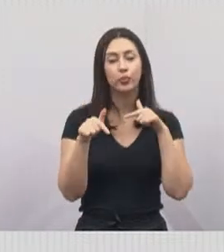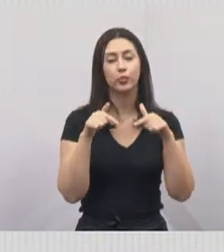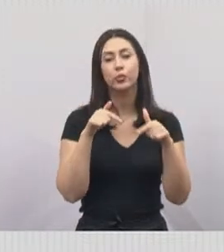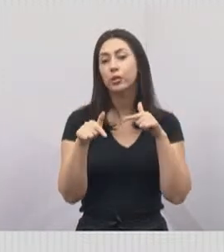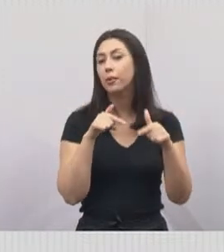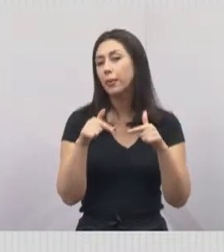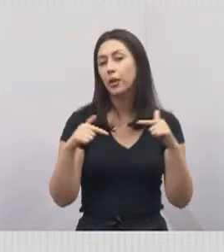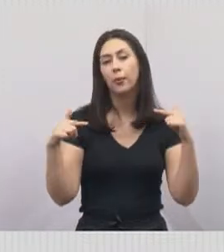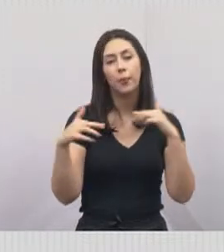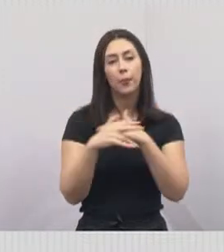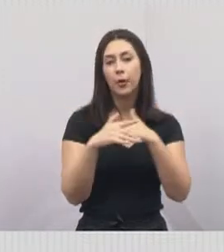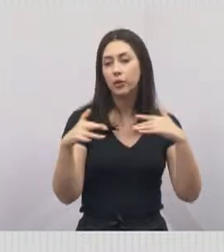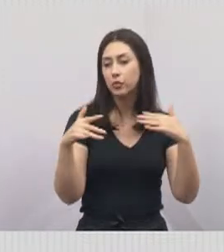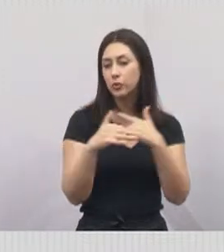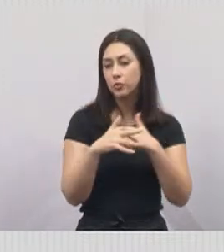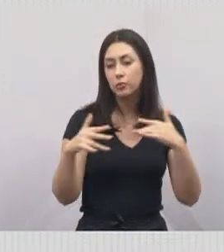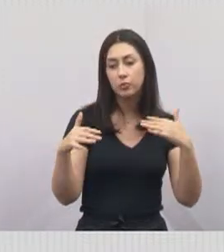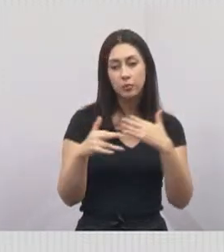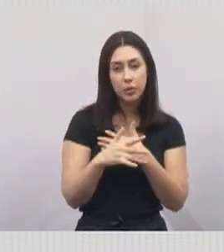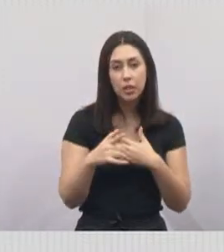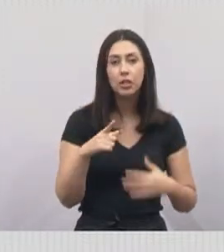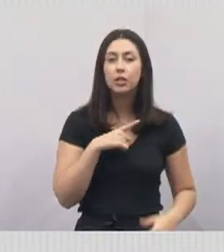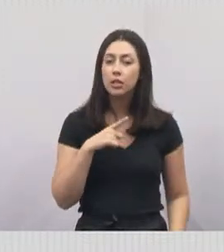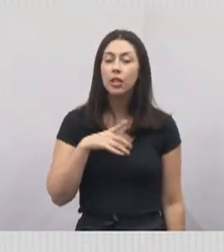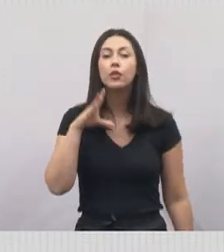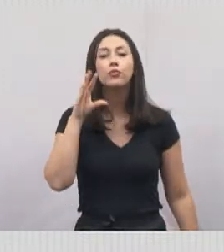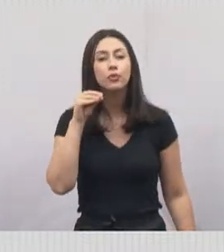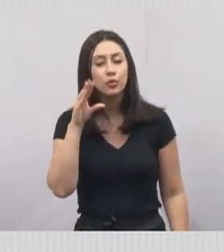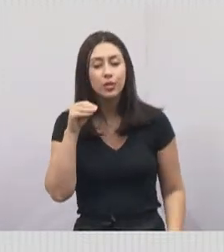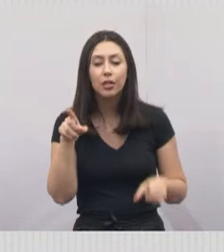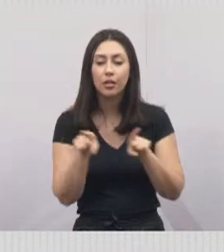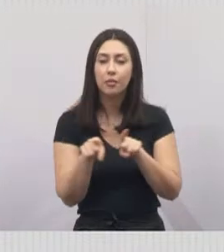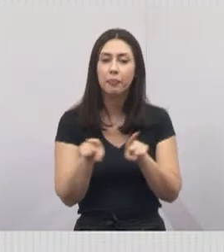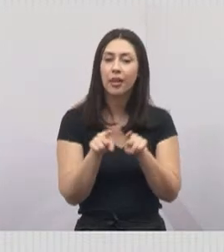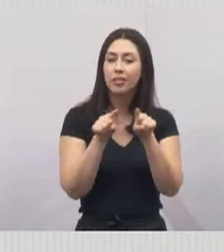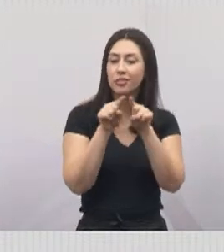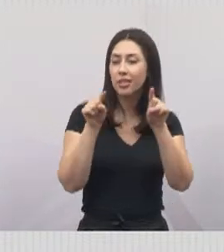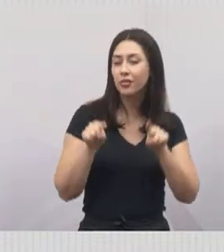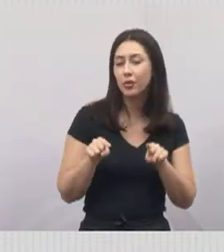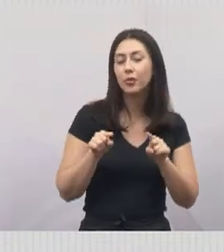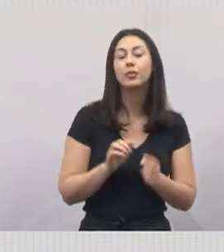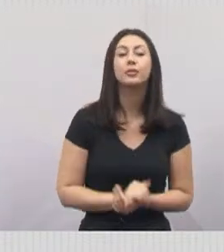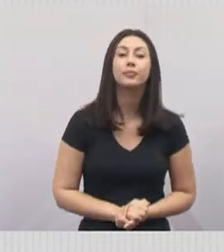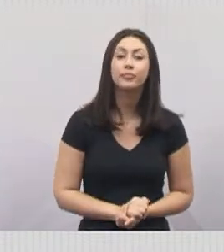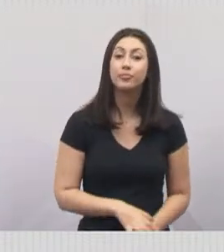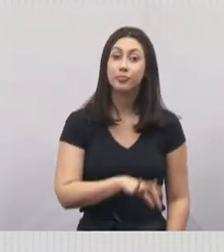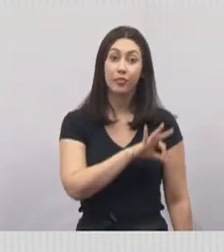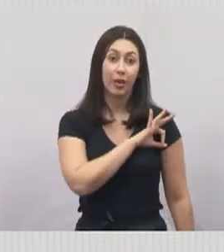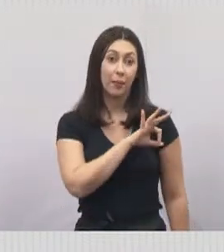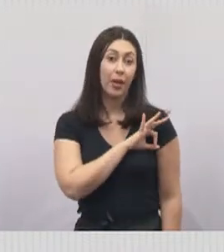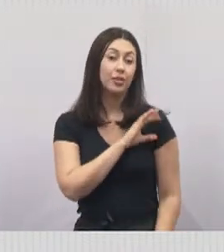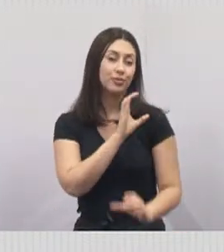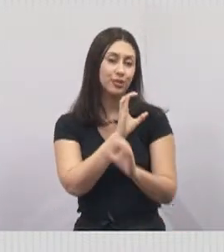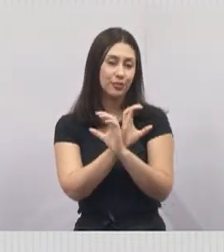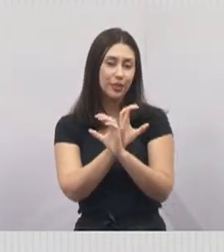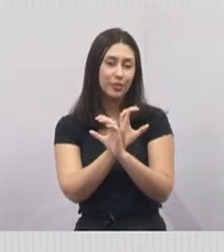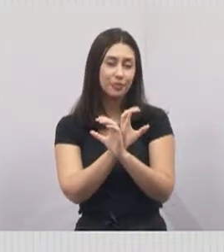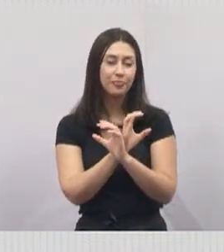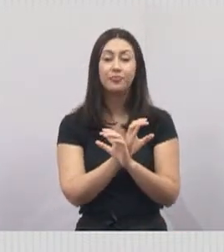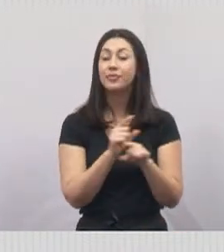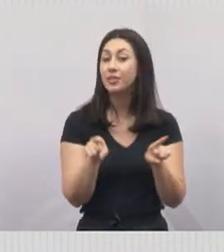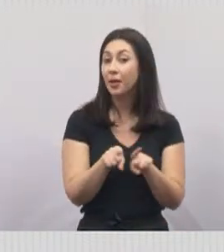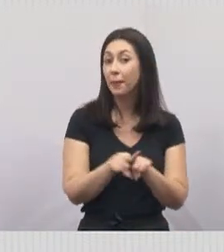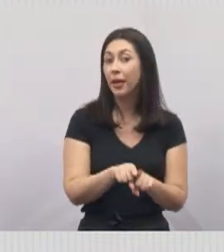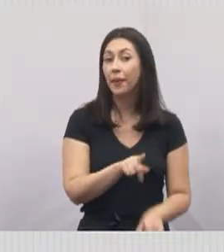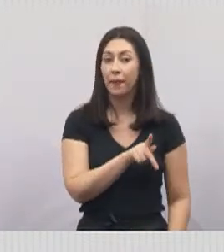desde a mobilidade urbana, que tem funcionários lá, servidores, guarda civil, municipal e